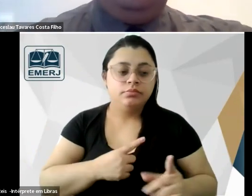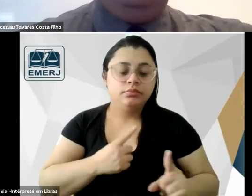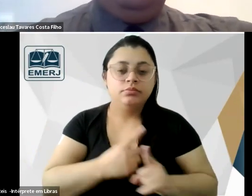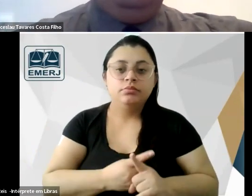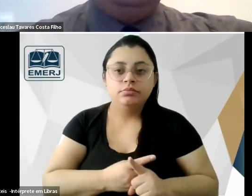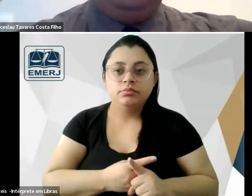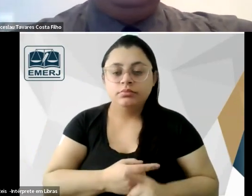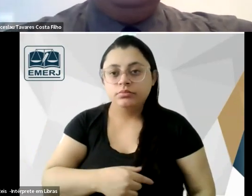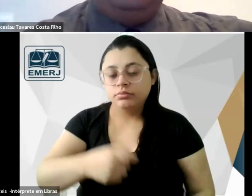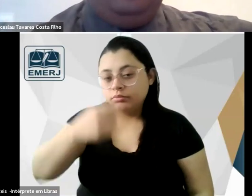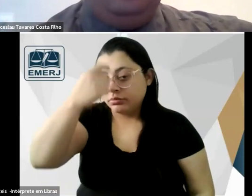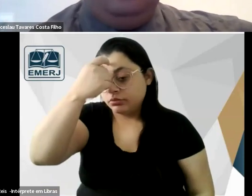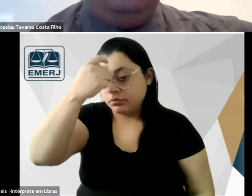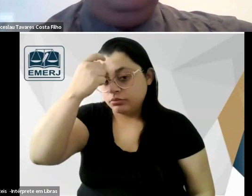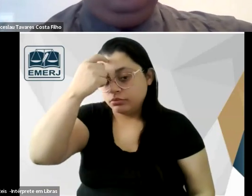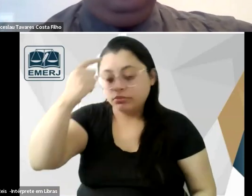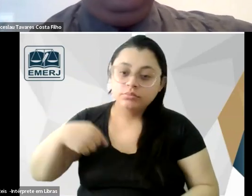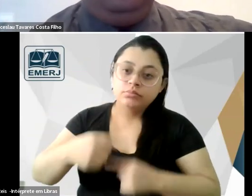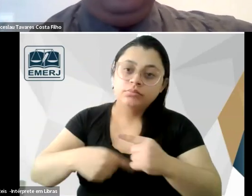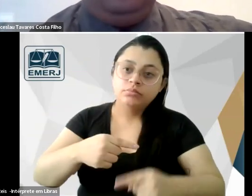ali naquele período da geração de 70